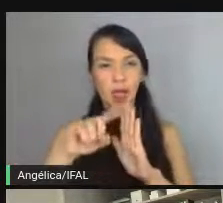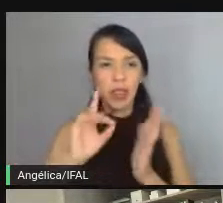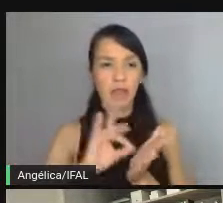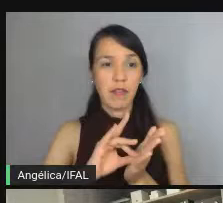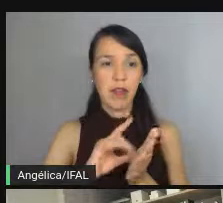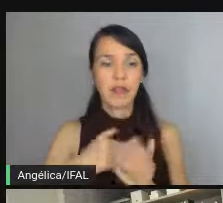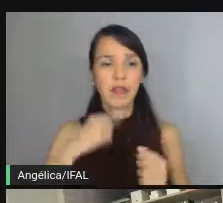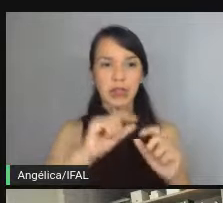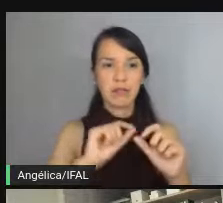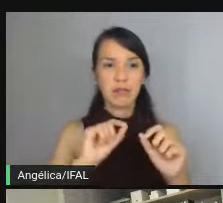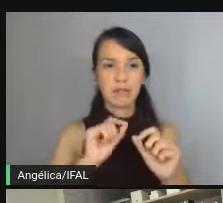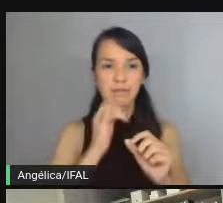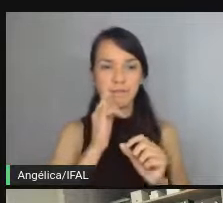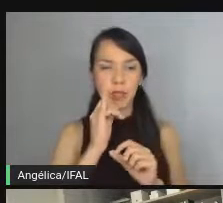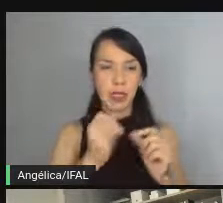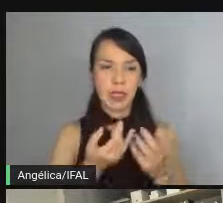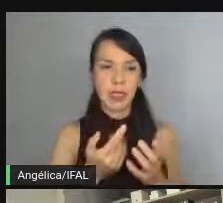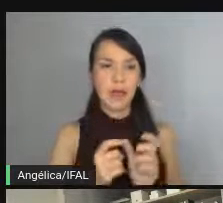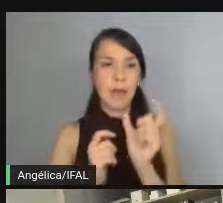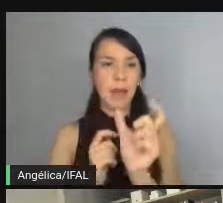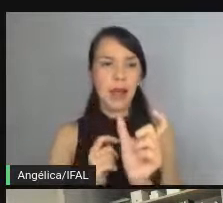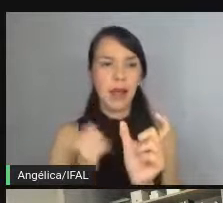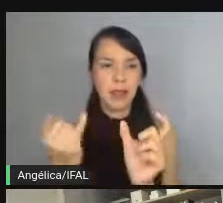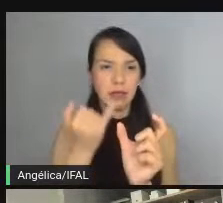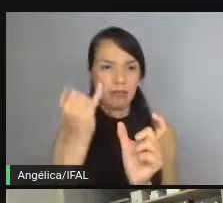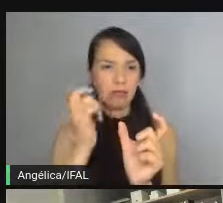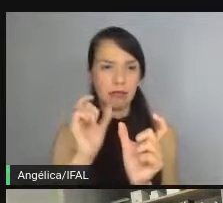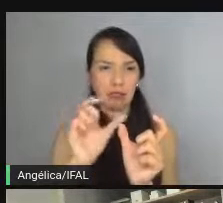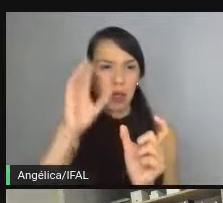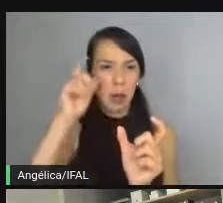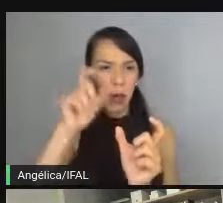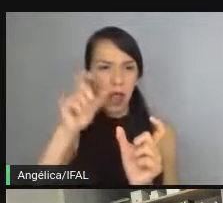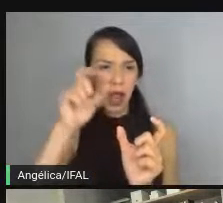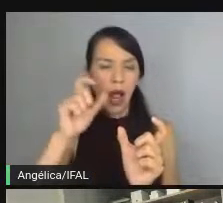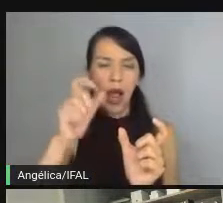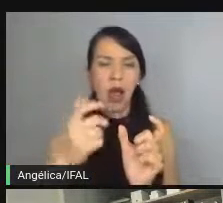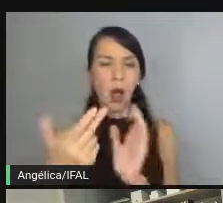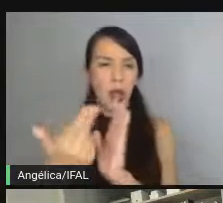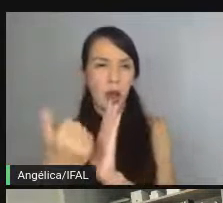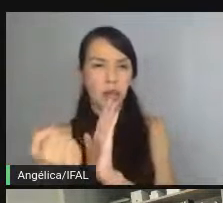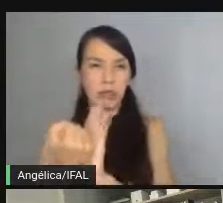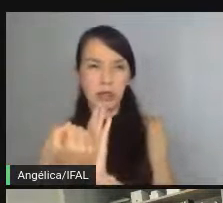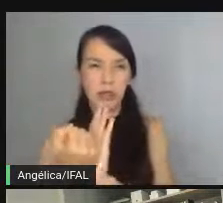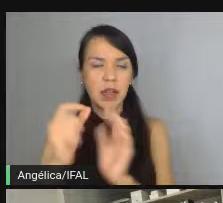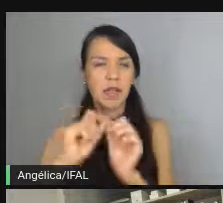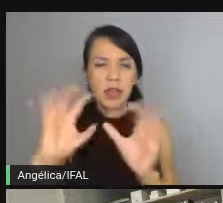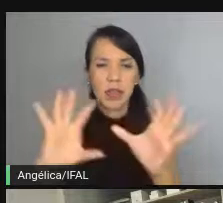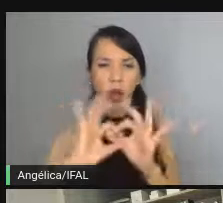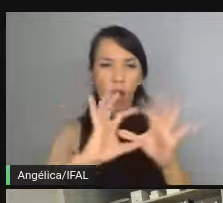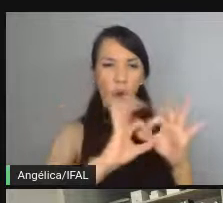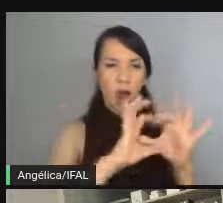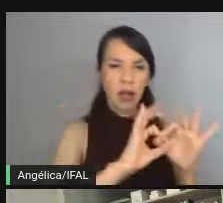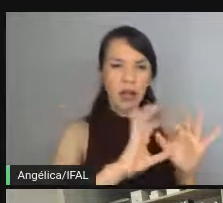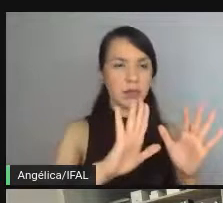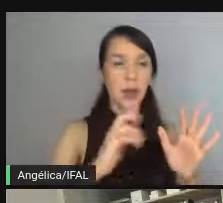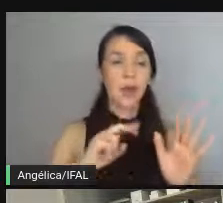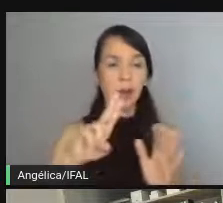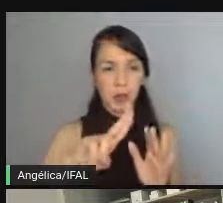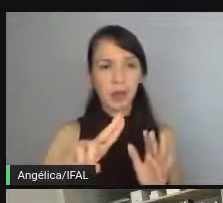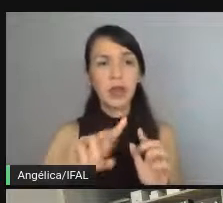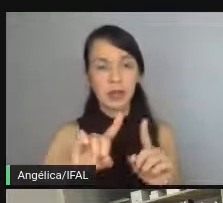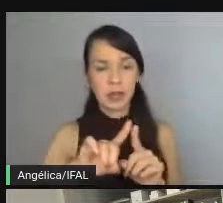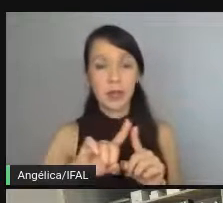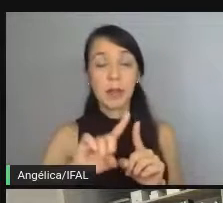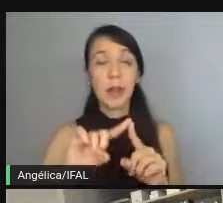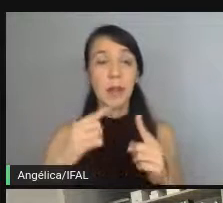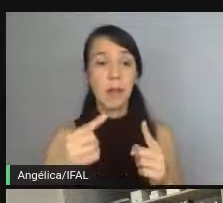é você colocar palavras-chave, colocar símbolos e tentar fazer conexões. Eu utilizo um pouco dessa forma,